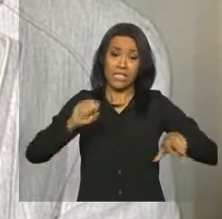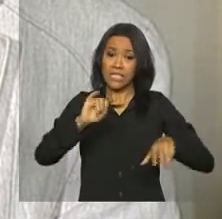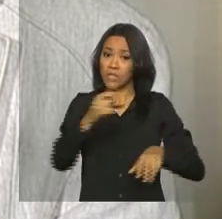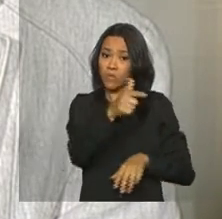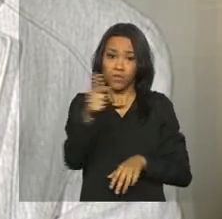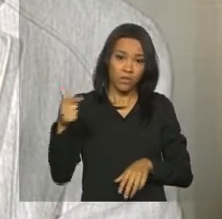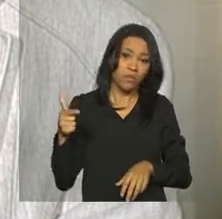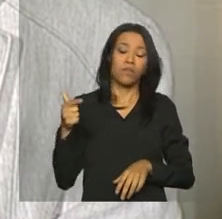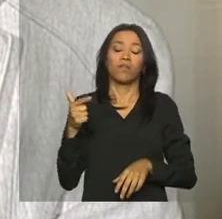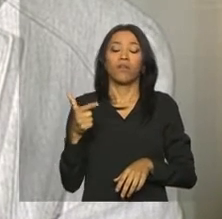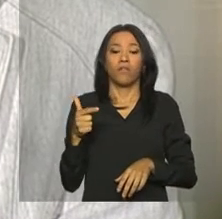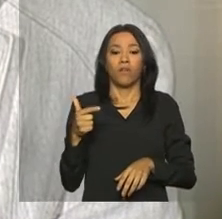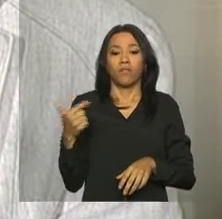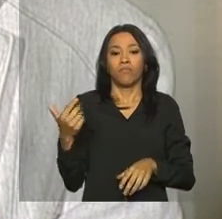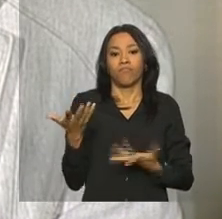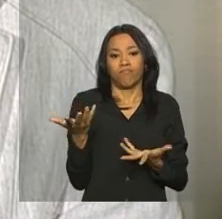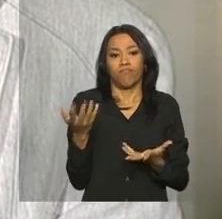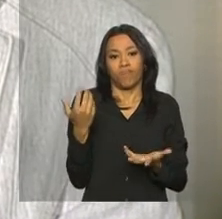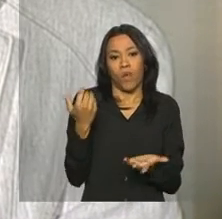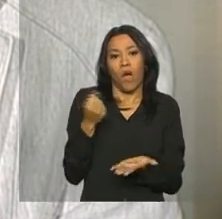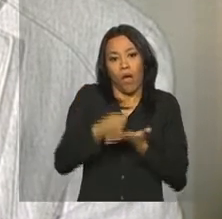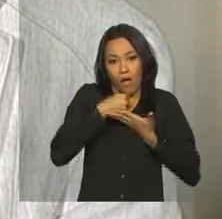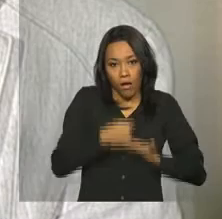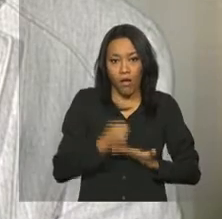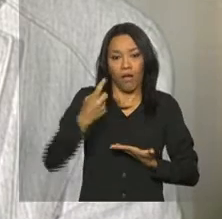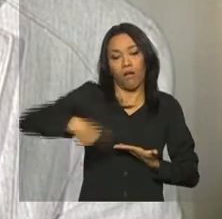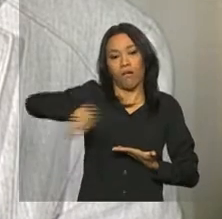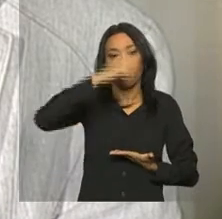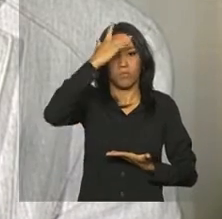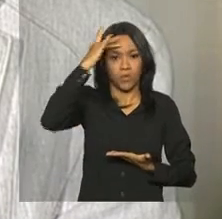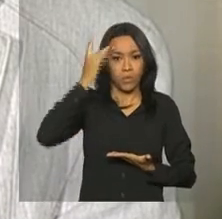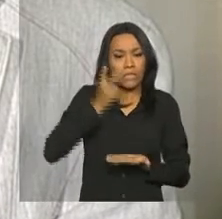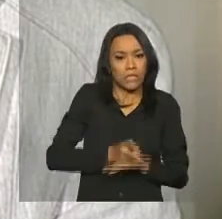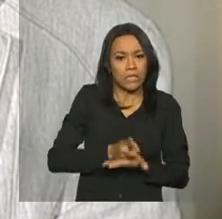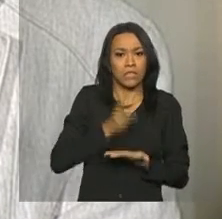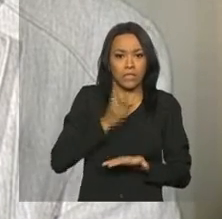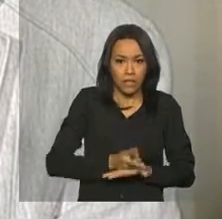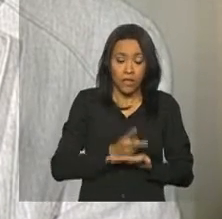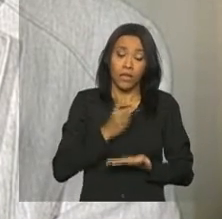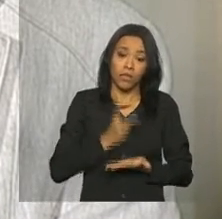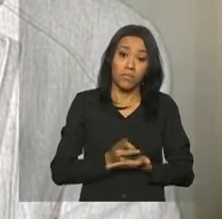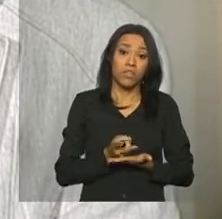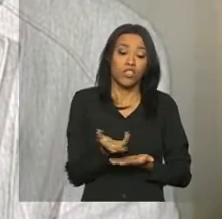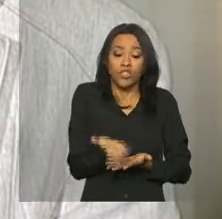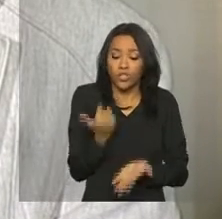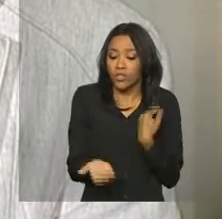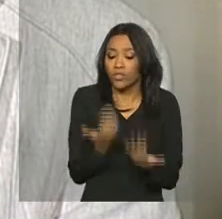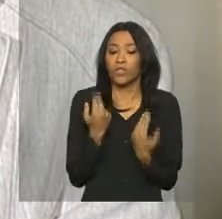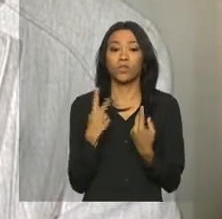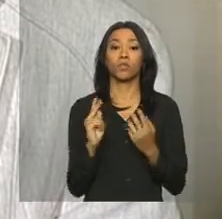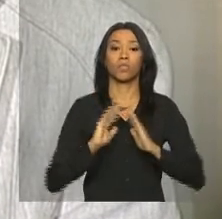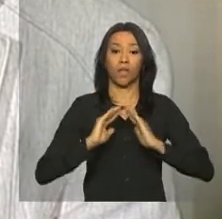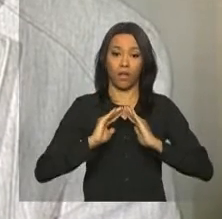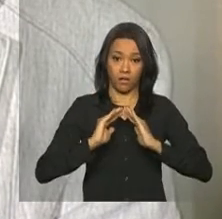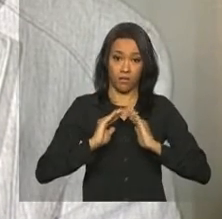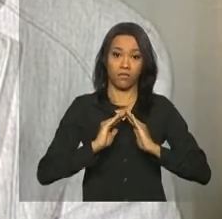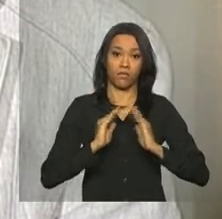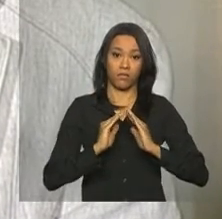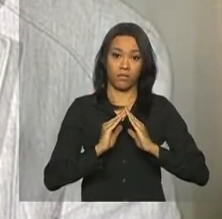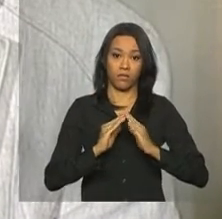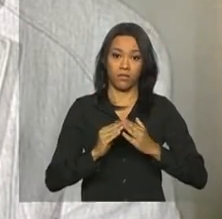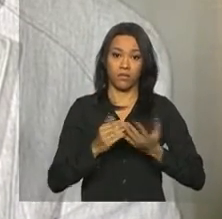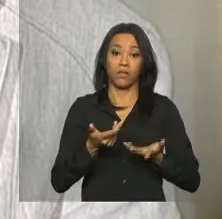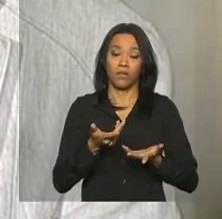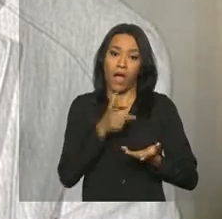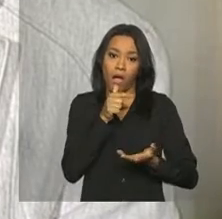população que permanentemente remova de dentro das casas os focos